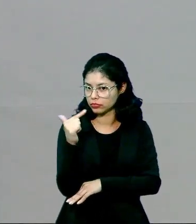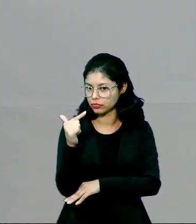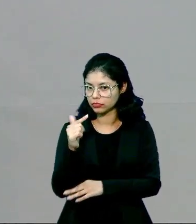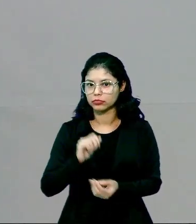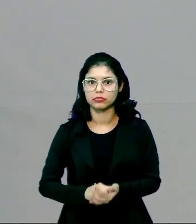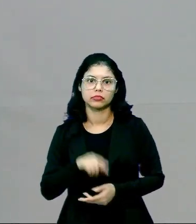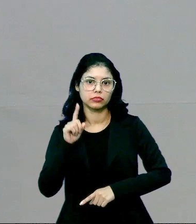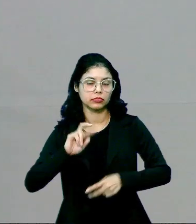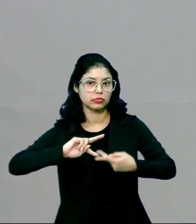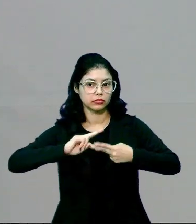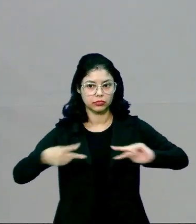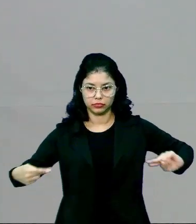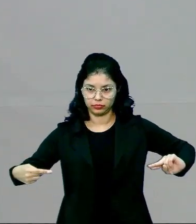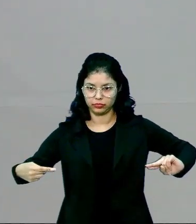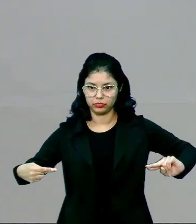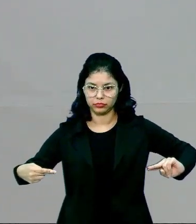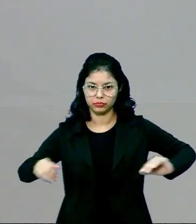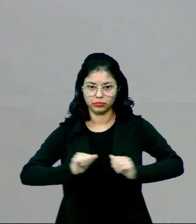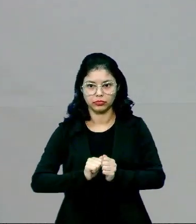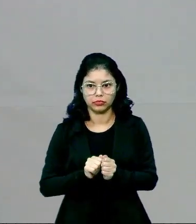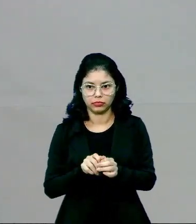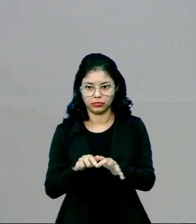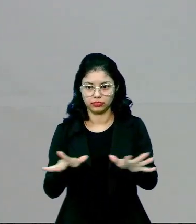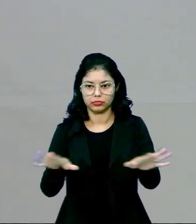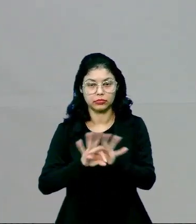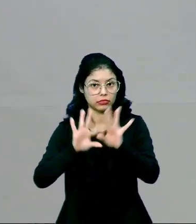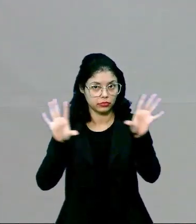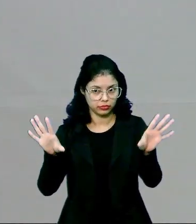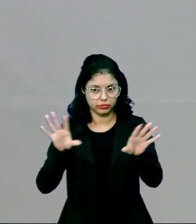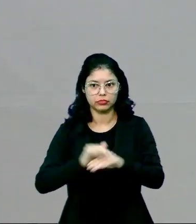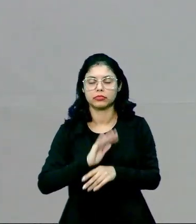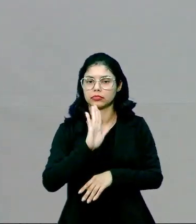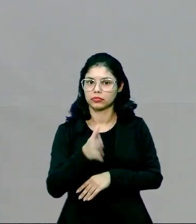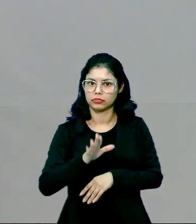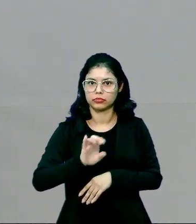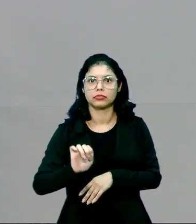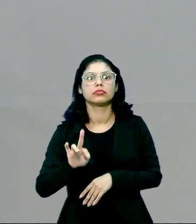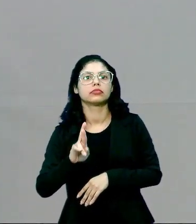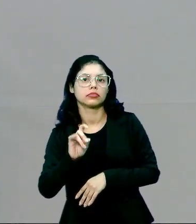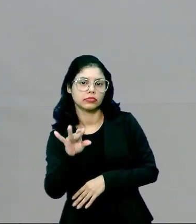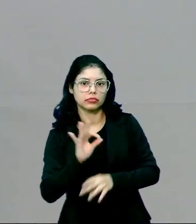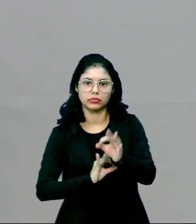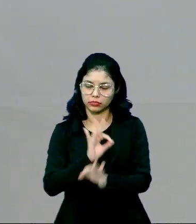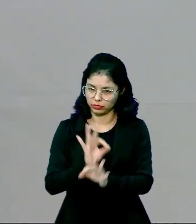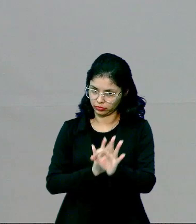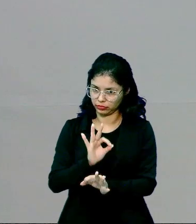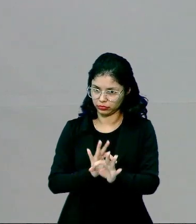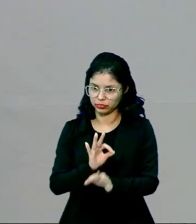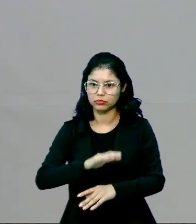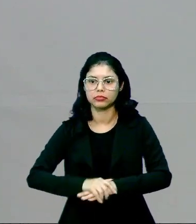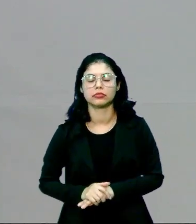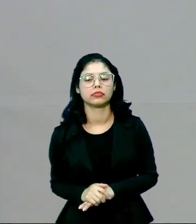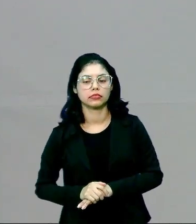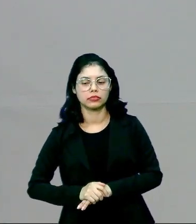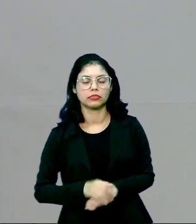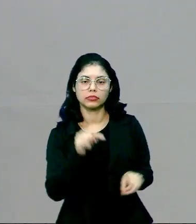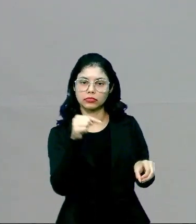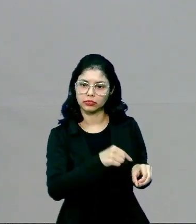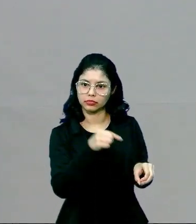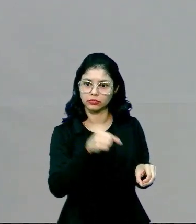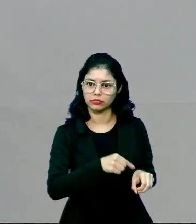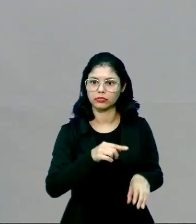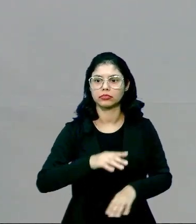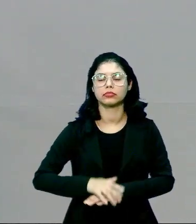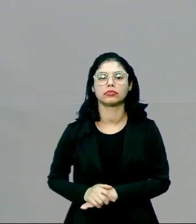o seu material genético, ele é disperso no citoplasma. Já o eucarionte, que fica presente aí no reino vegetal,